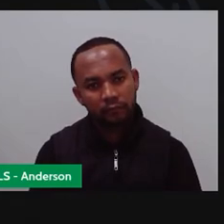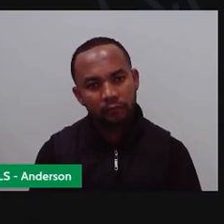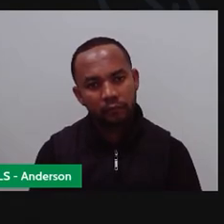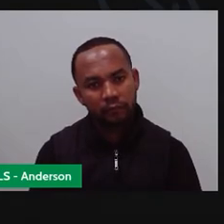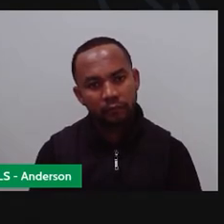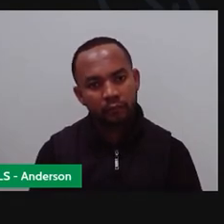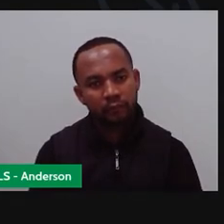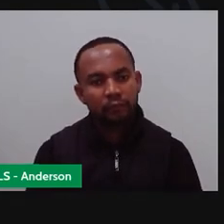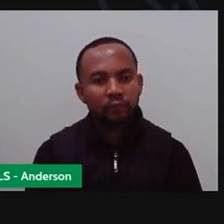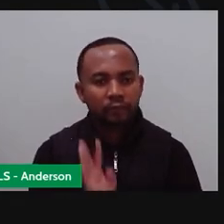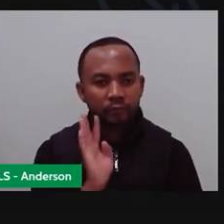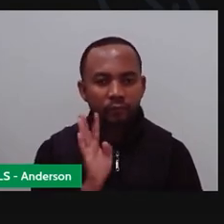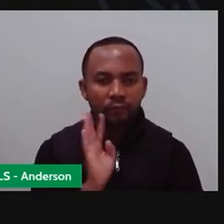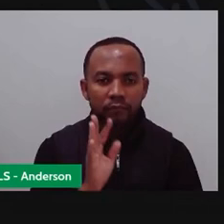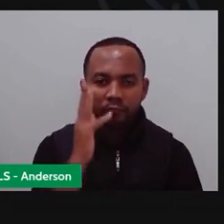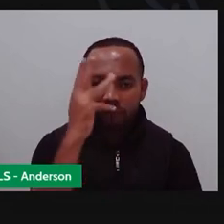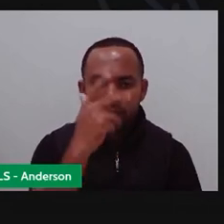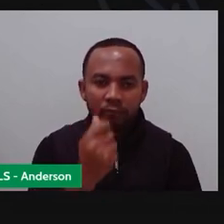Ficou legal.